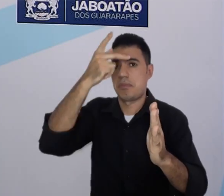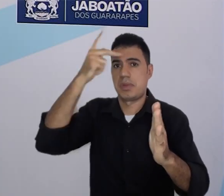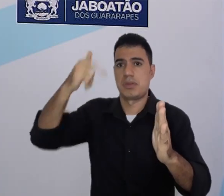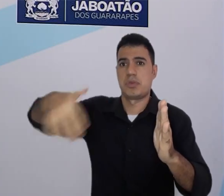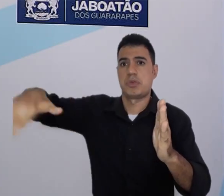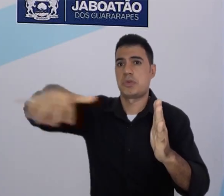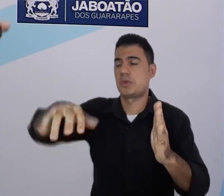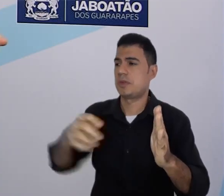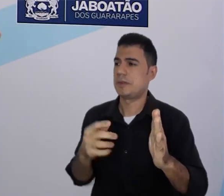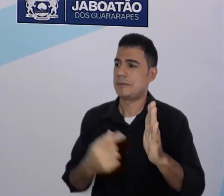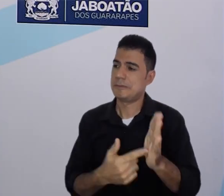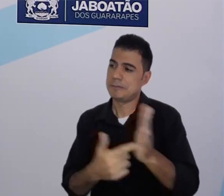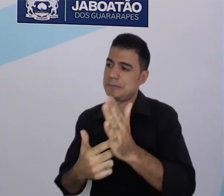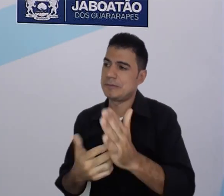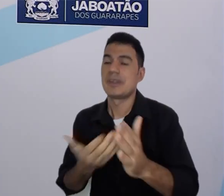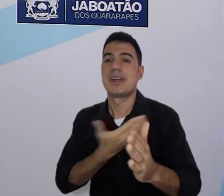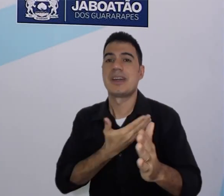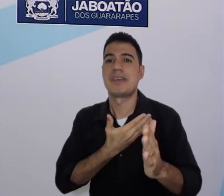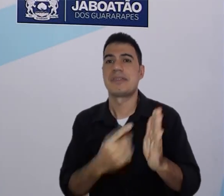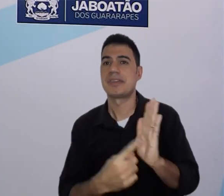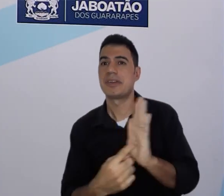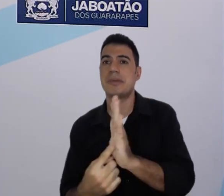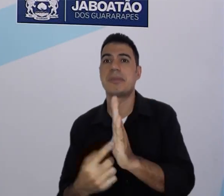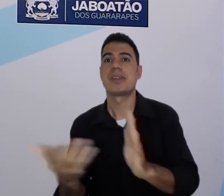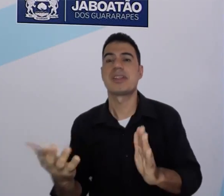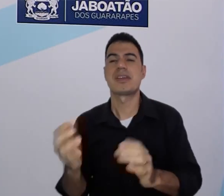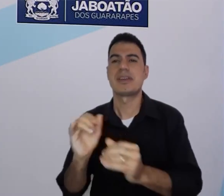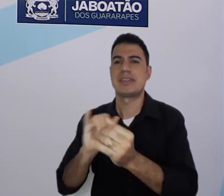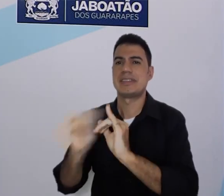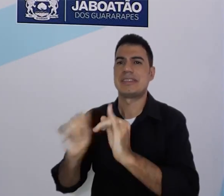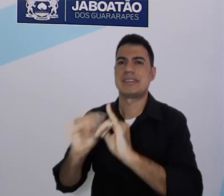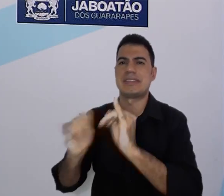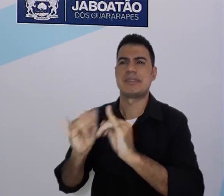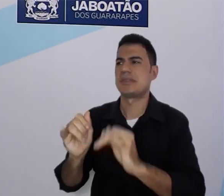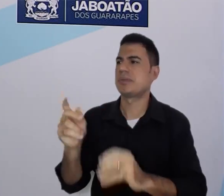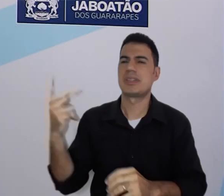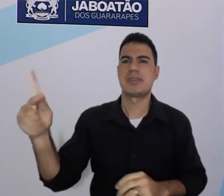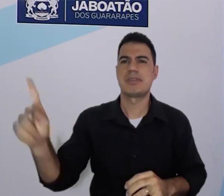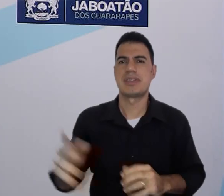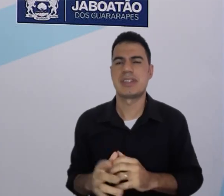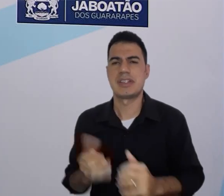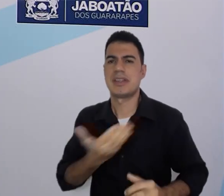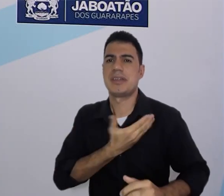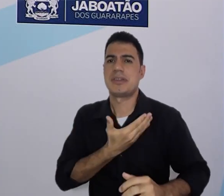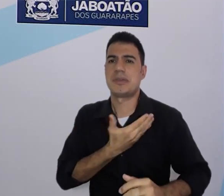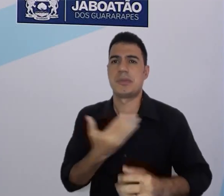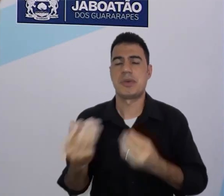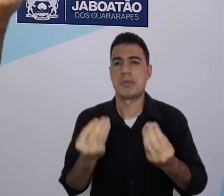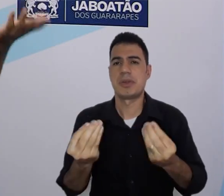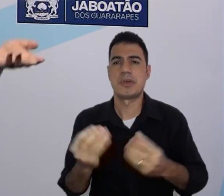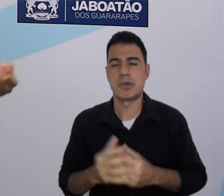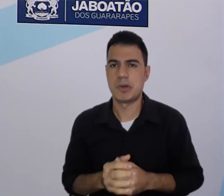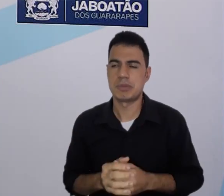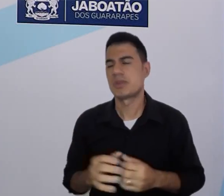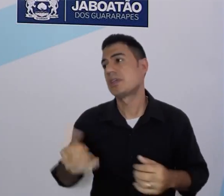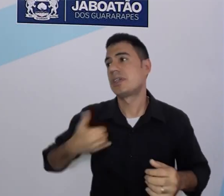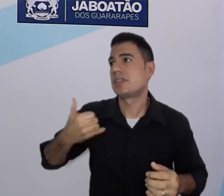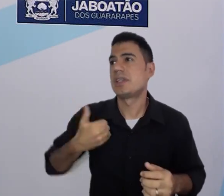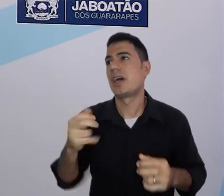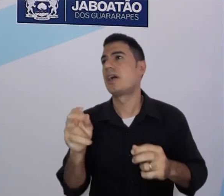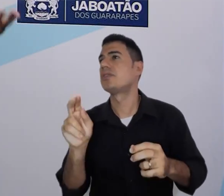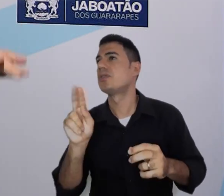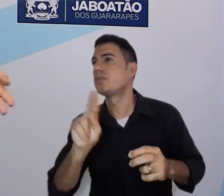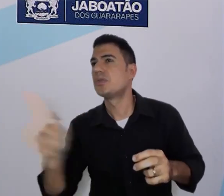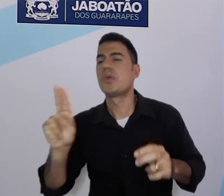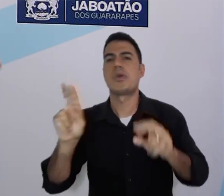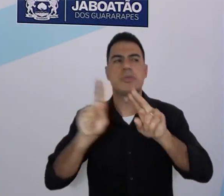eu não quero falar apenas de mim, mas eu quero falar de um colega. da informação que eu tenho desse colega, né? De idade, o nome dele,